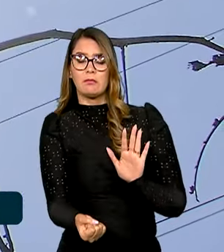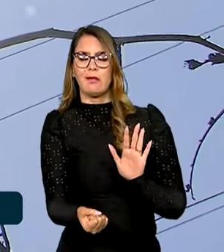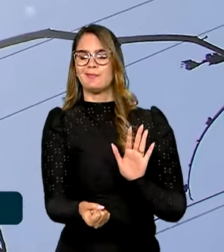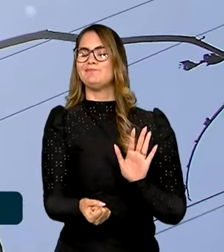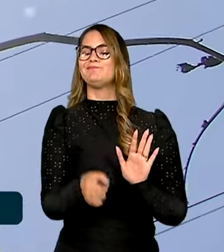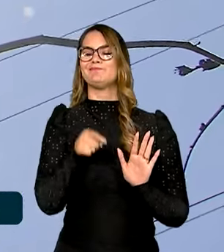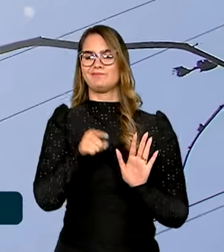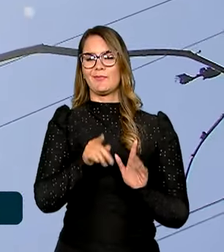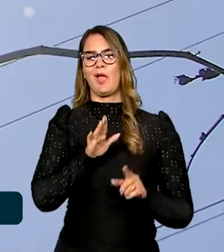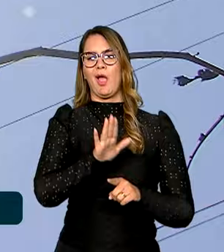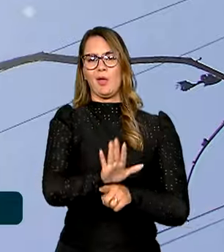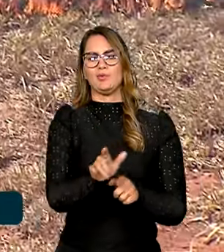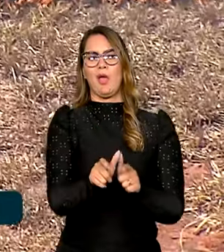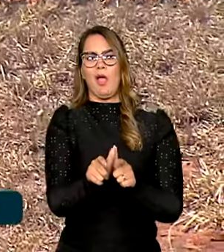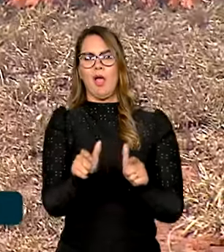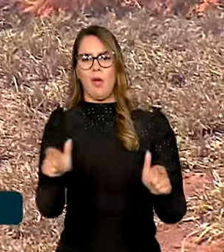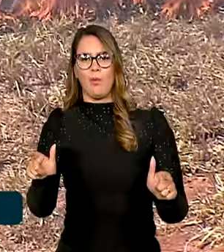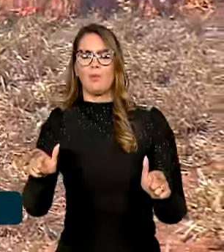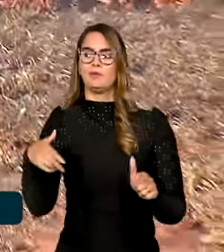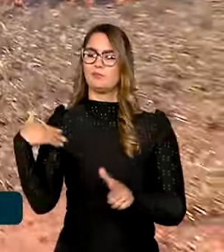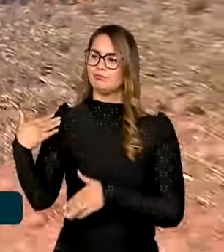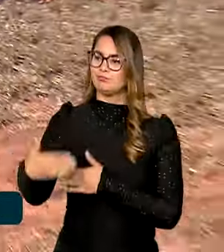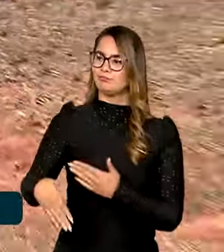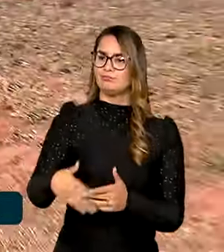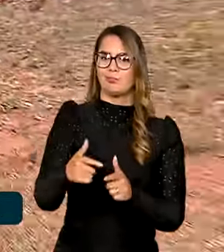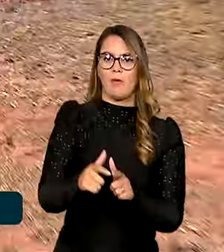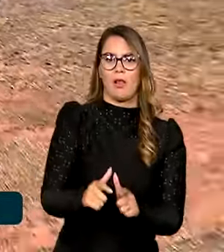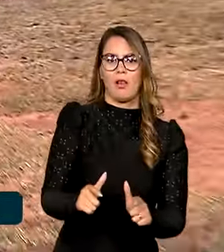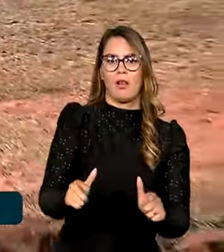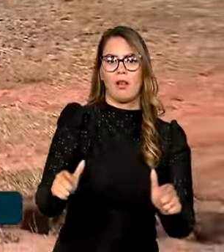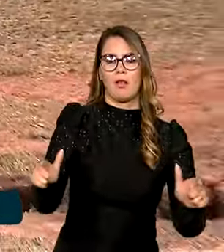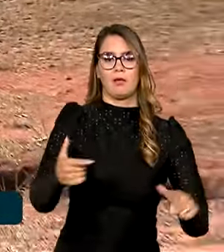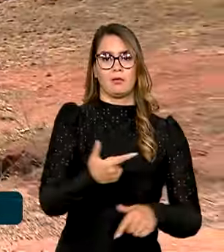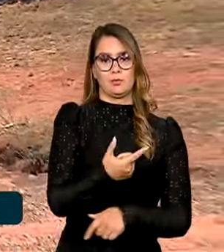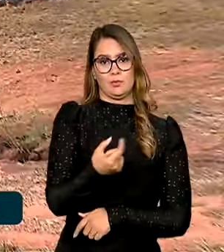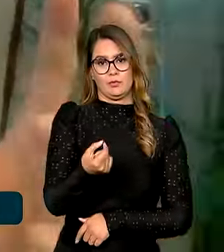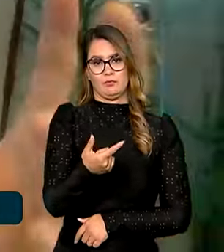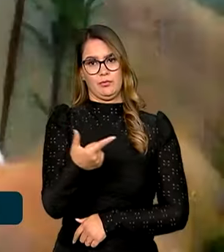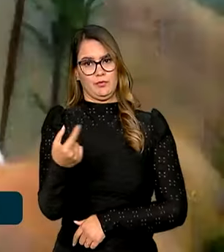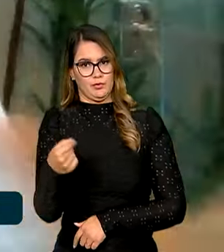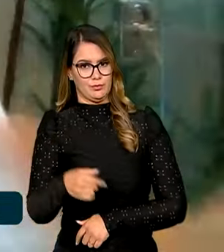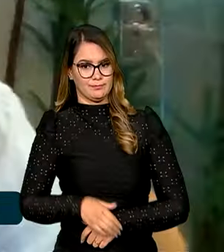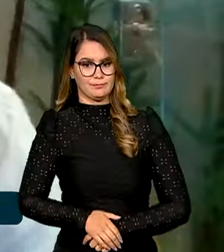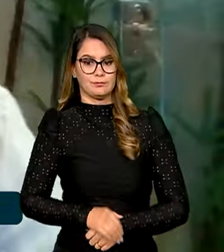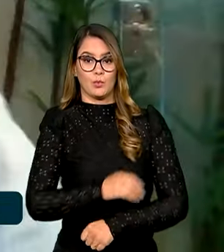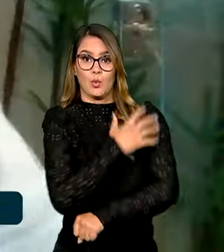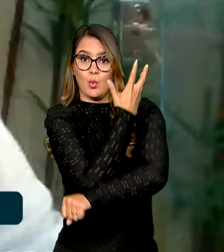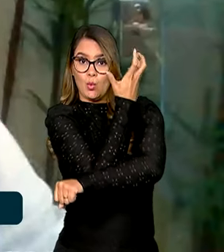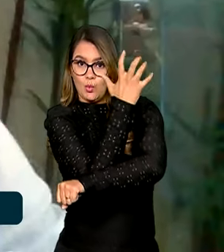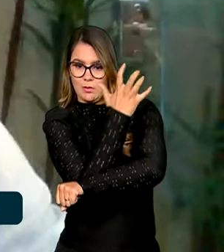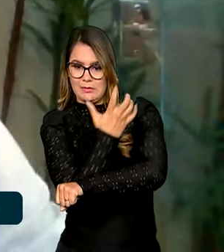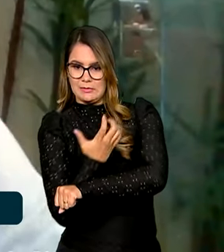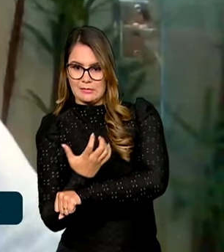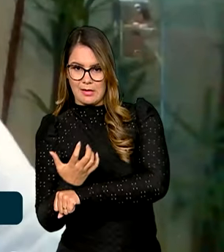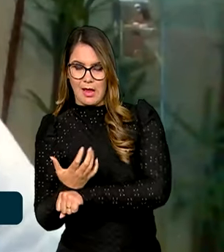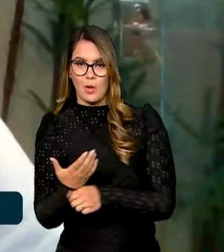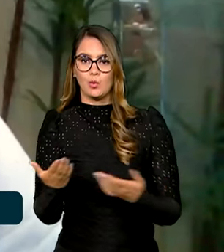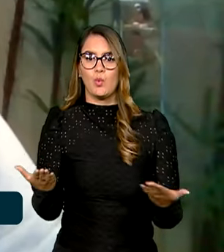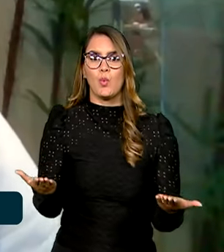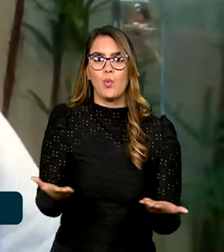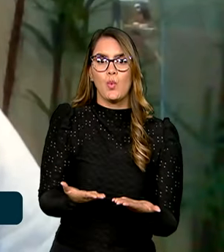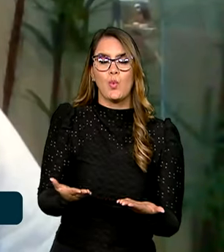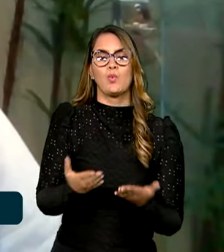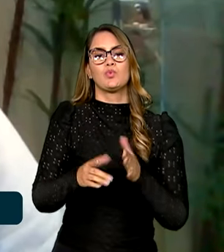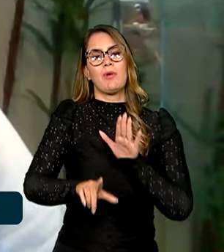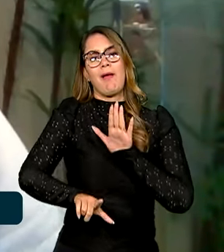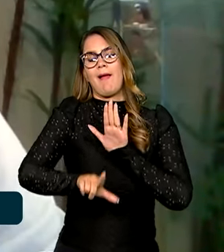determinante para o aumento, que já vinha em ritmo de crescimento desde 2020. O Cerrado é hoje a